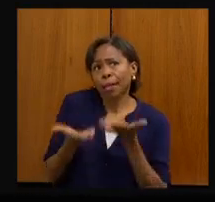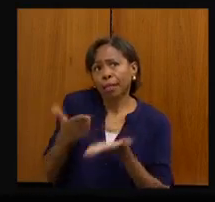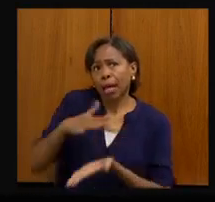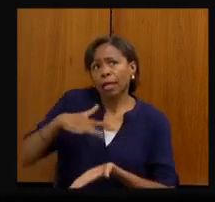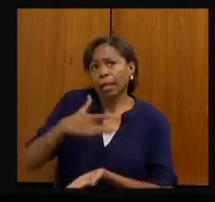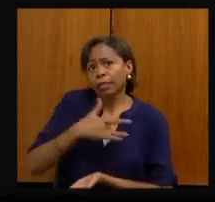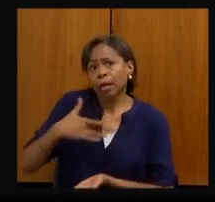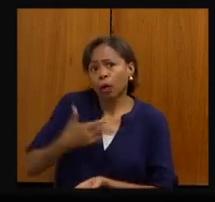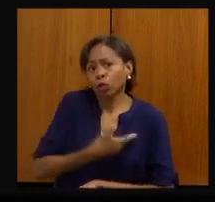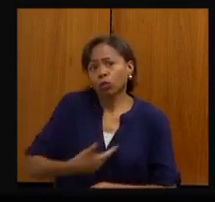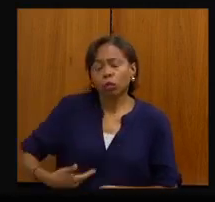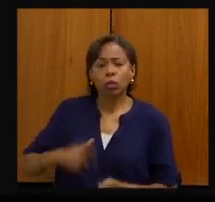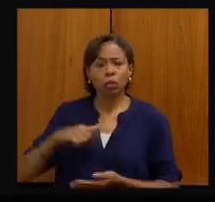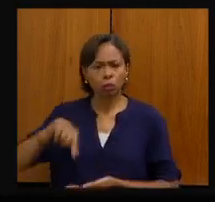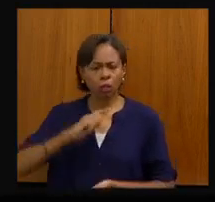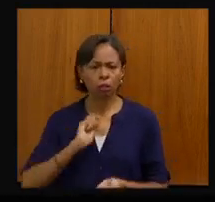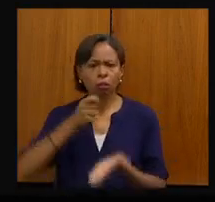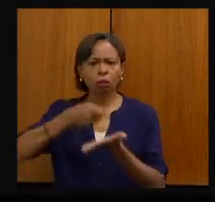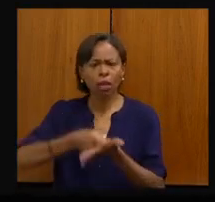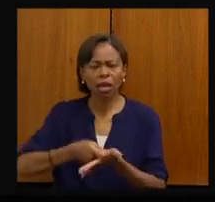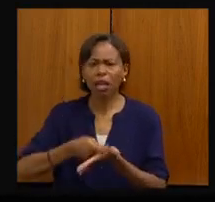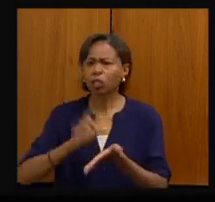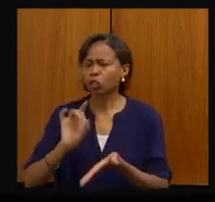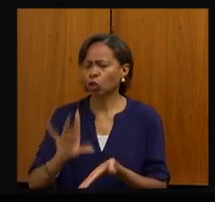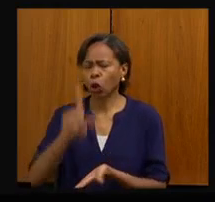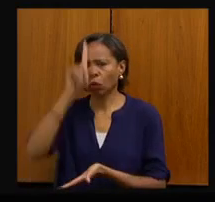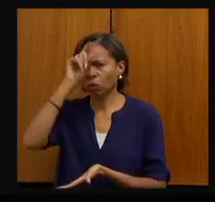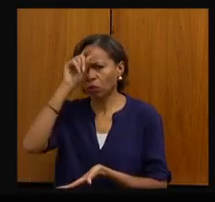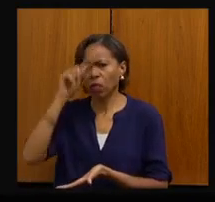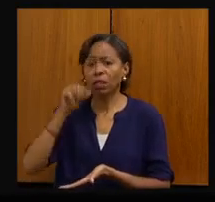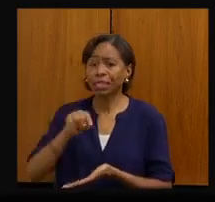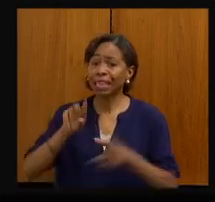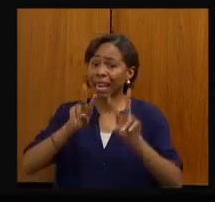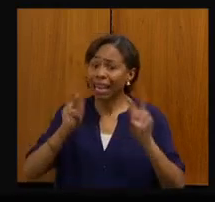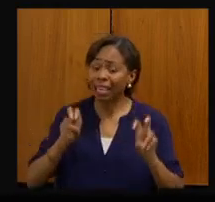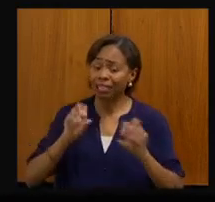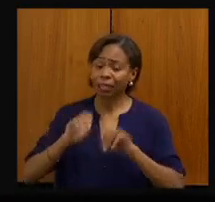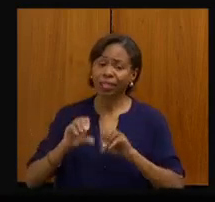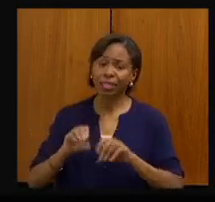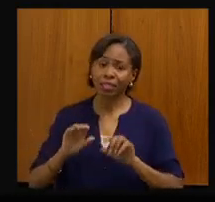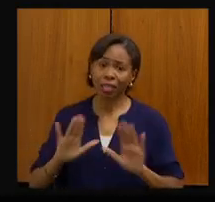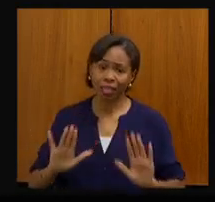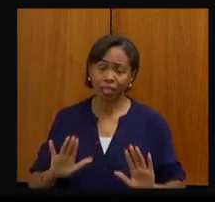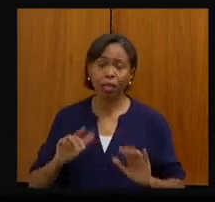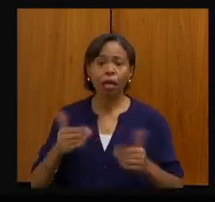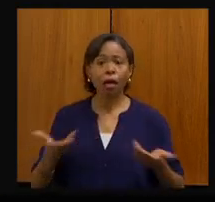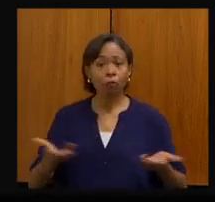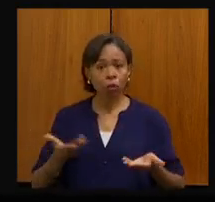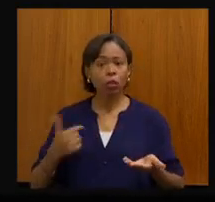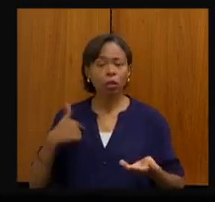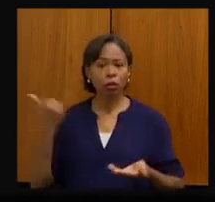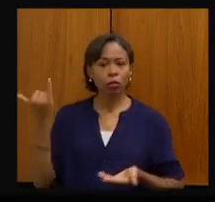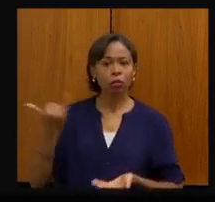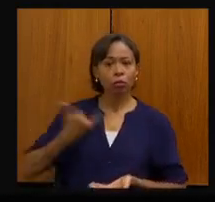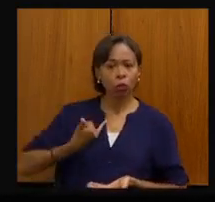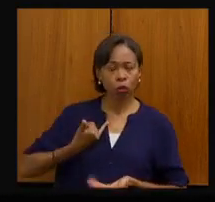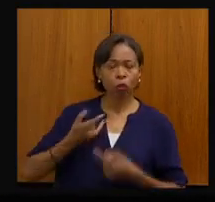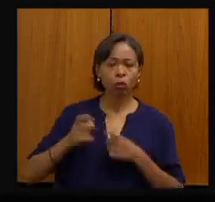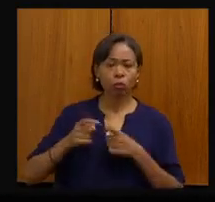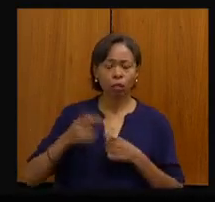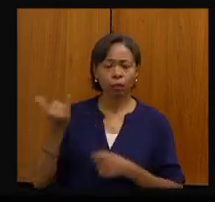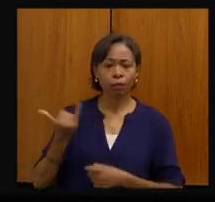apenas pagar o que o hospital produz em termos educacionais. E agora mesmo recebeu um comunicado de um médico